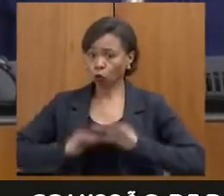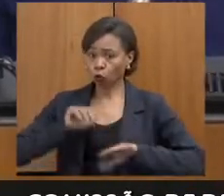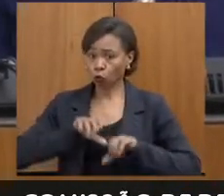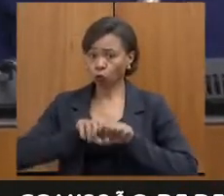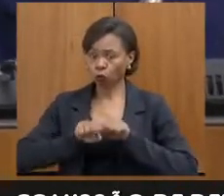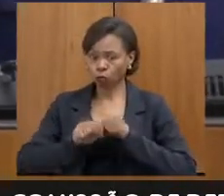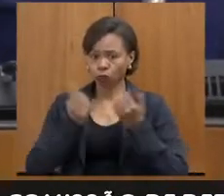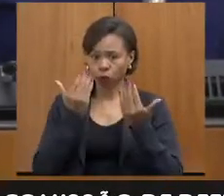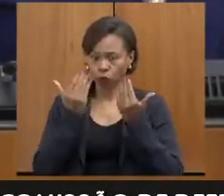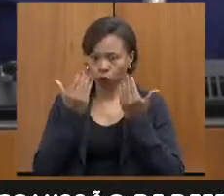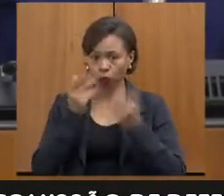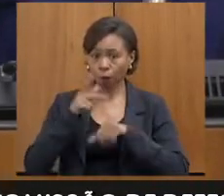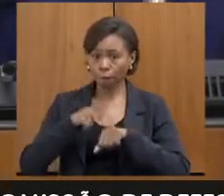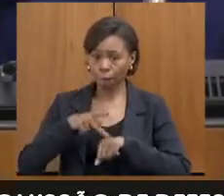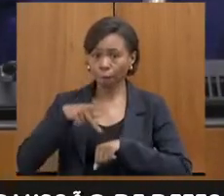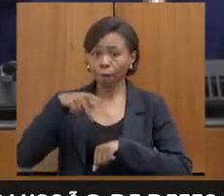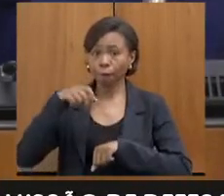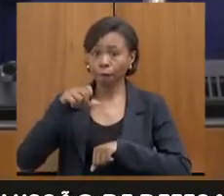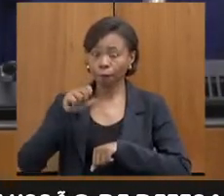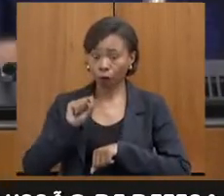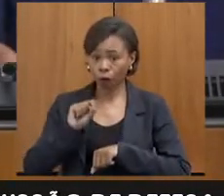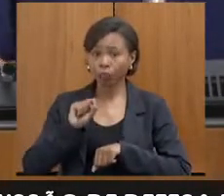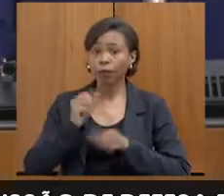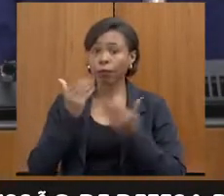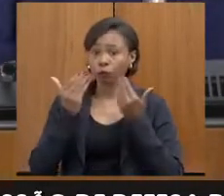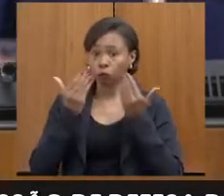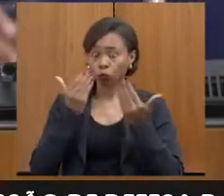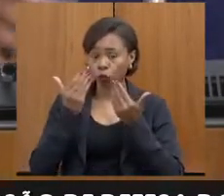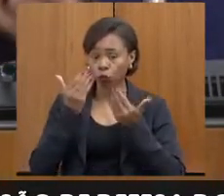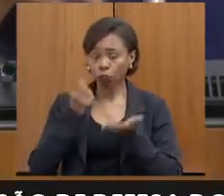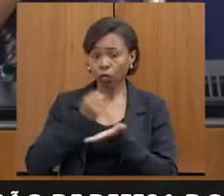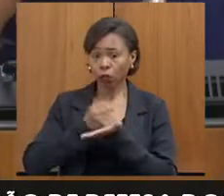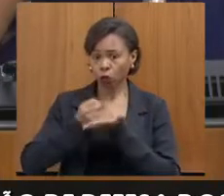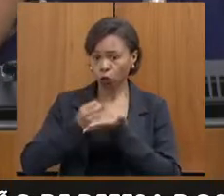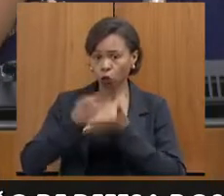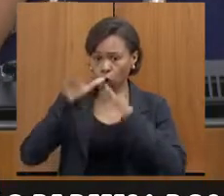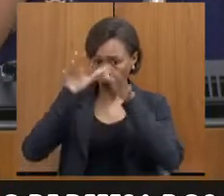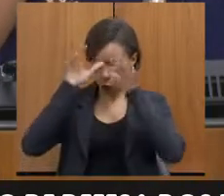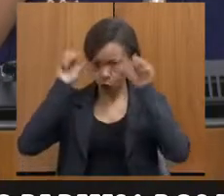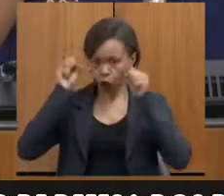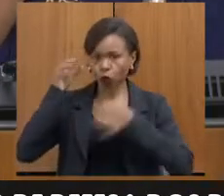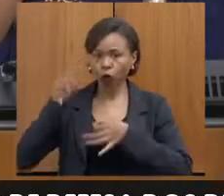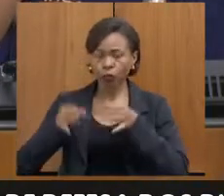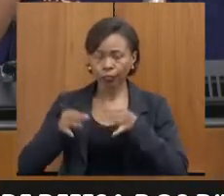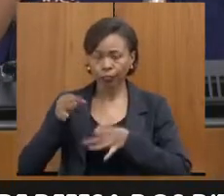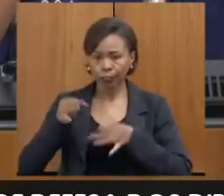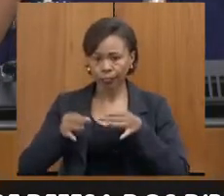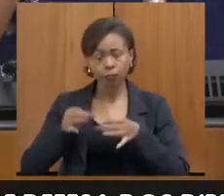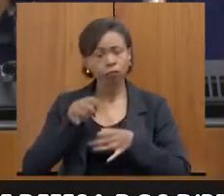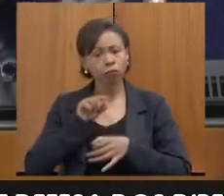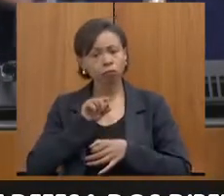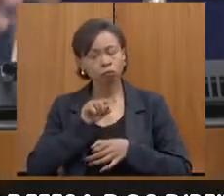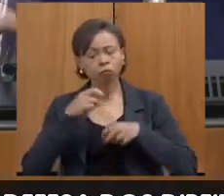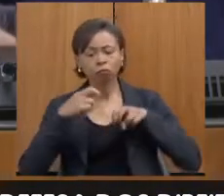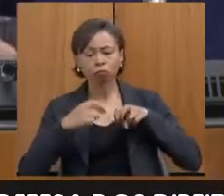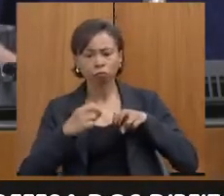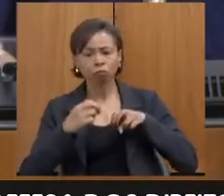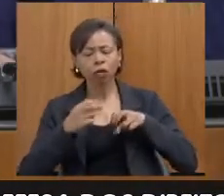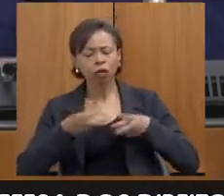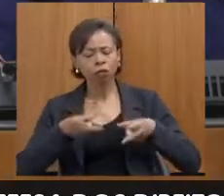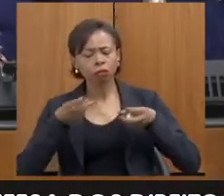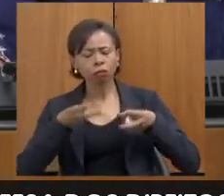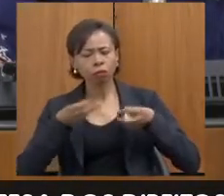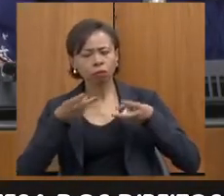pós, investigação criminal e psicologia forense. minha primeira lotação foi em Peçanha e lá eu já começava com um depoimento especial. Então, eu tive essa